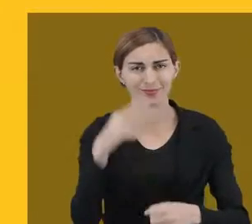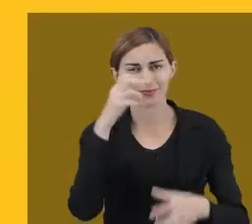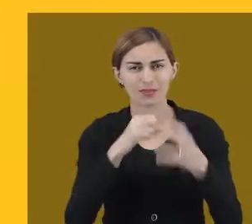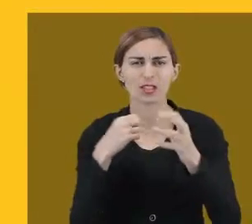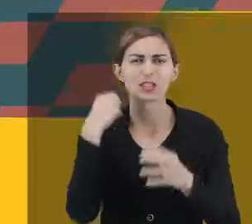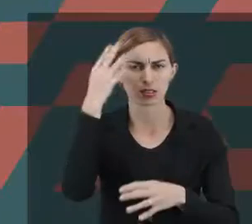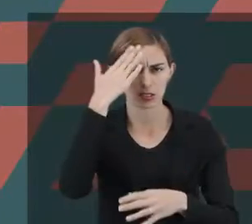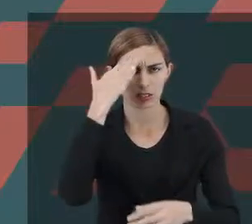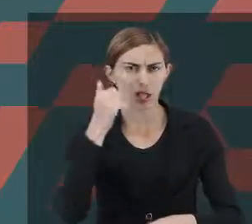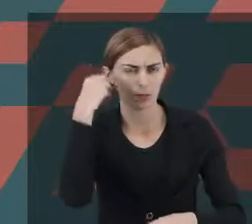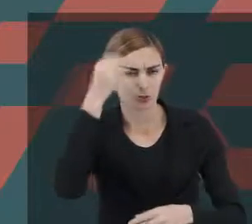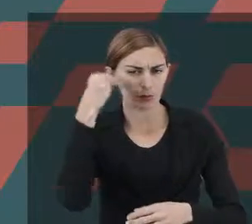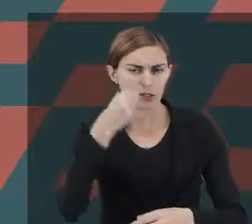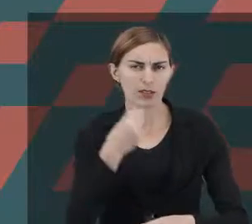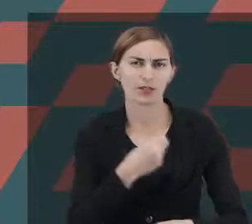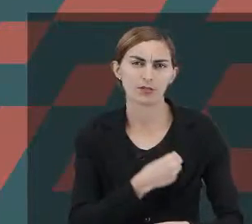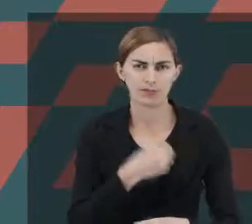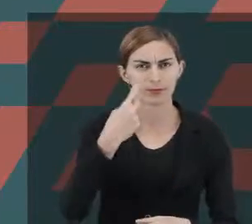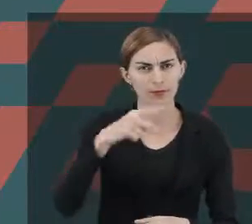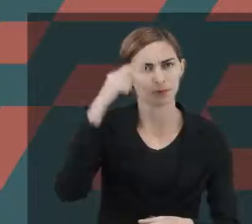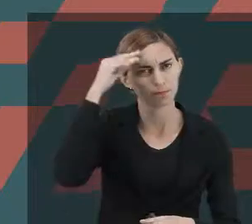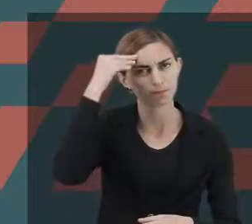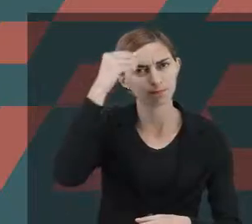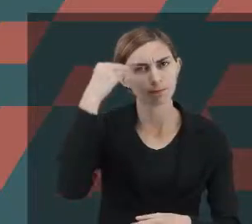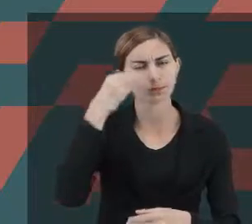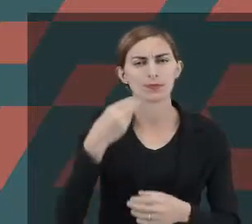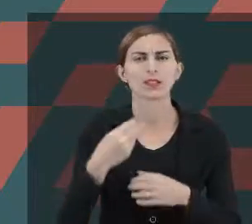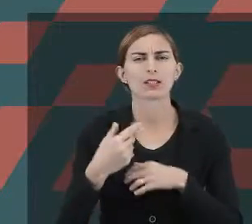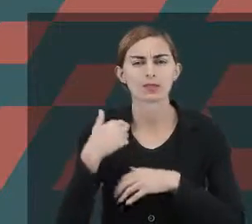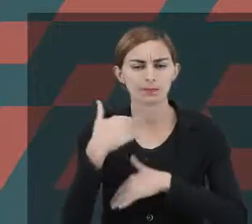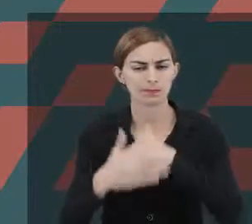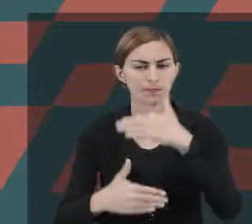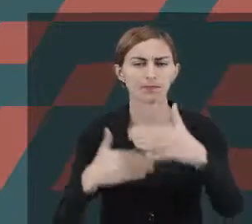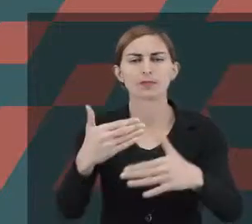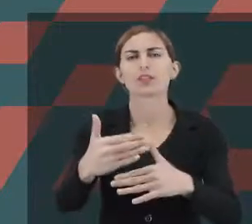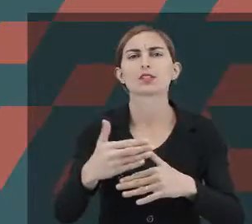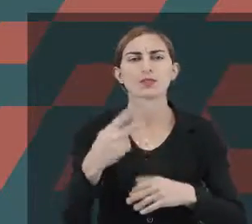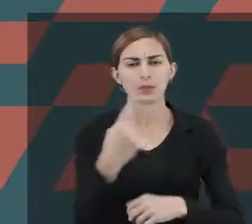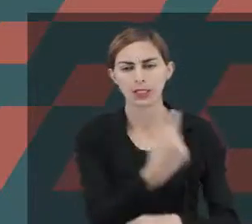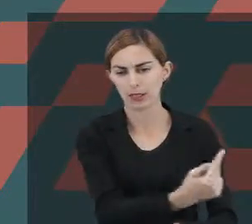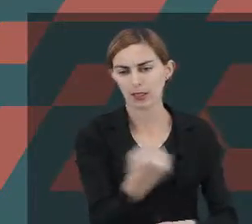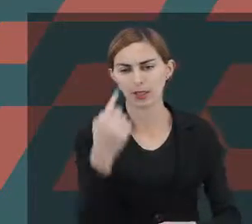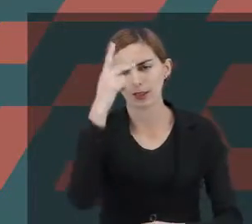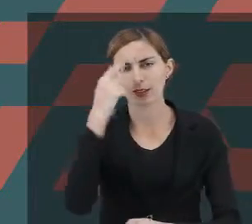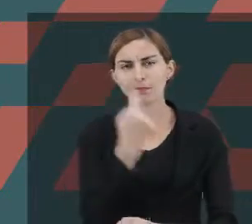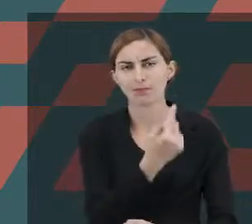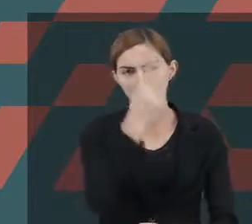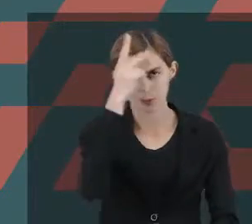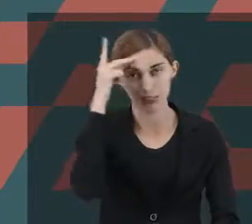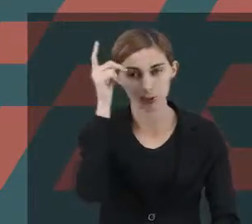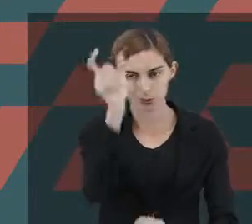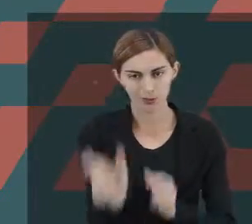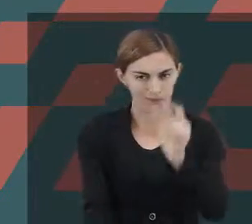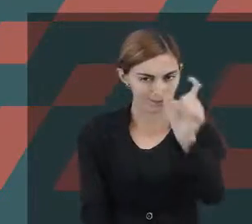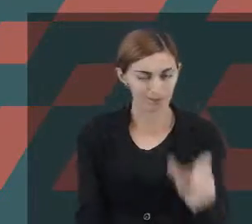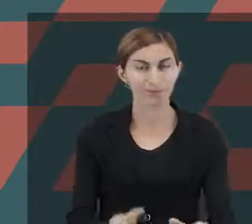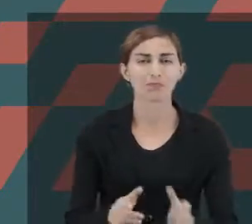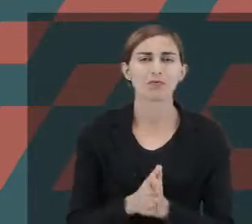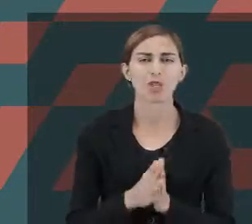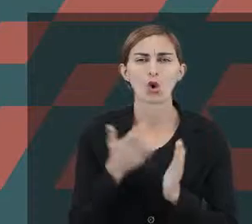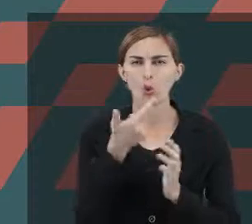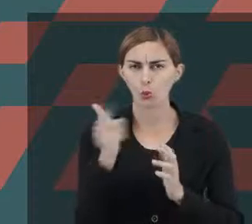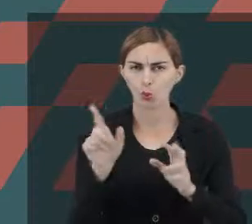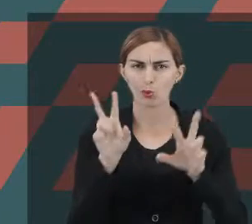Porque sabemos que essas experiências vivenciadas vão repercutir ao longo do desenvolvimento de cada pessoa. E outro